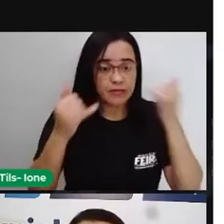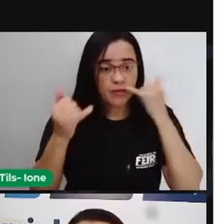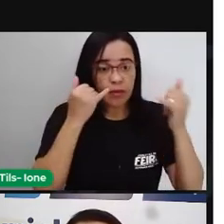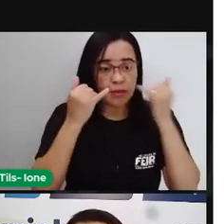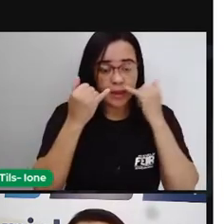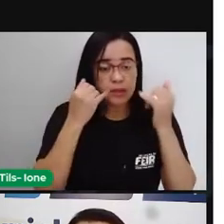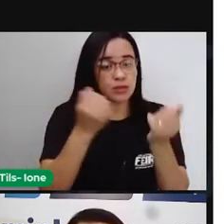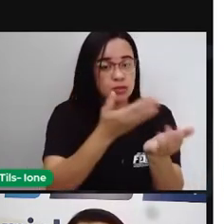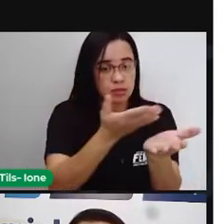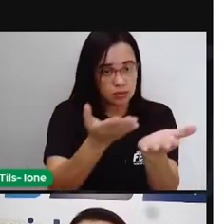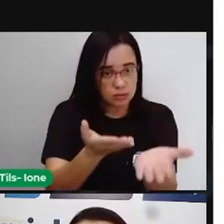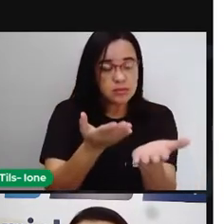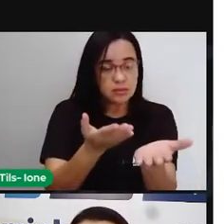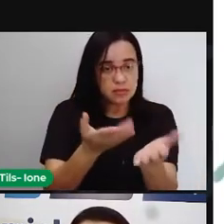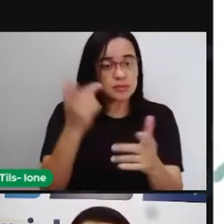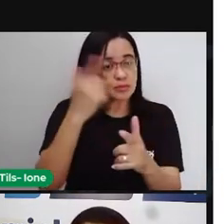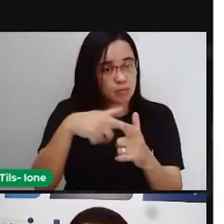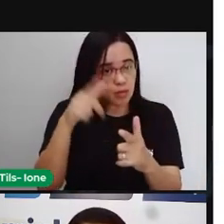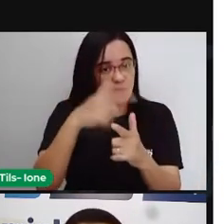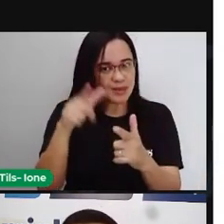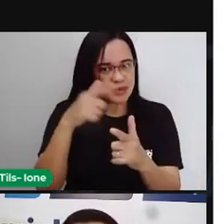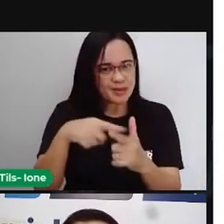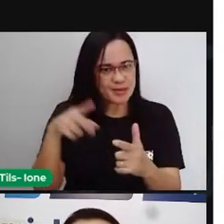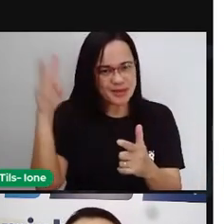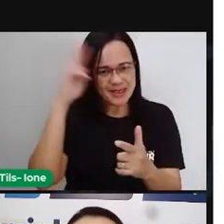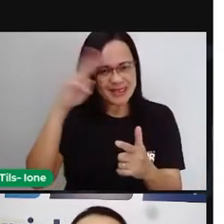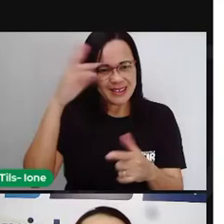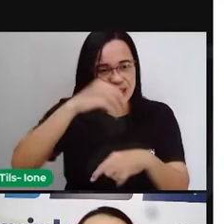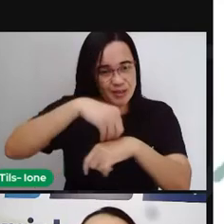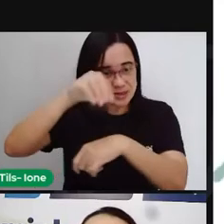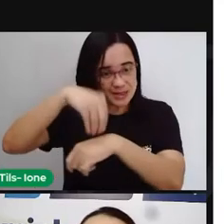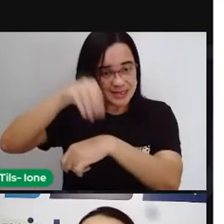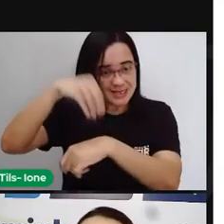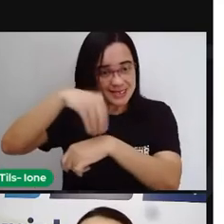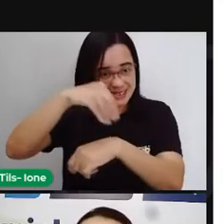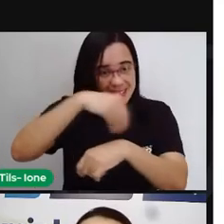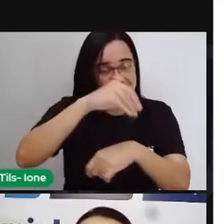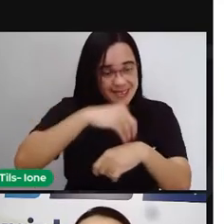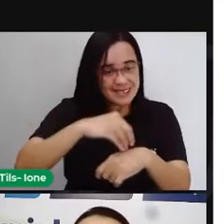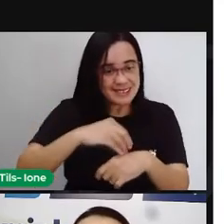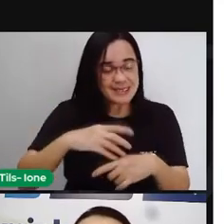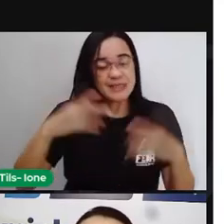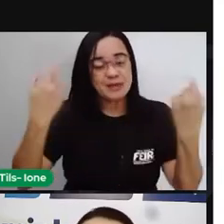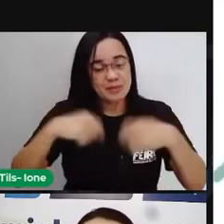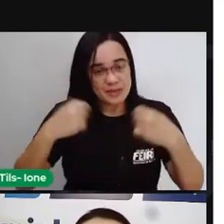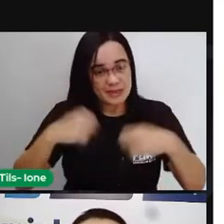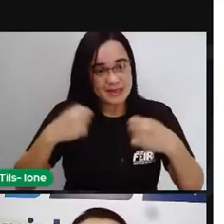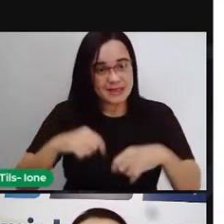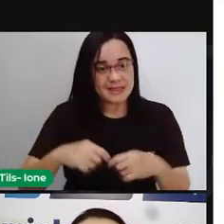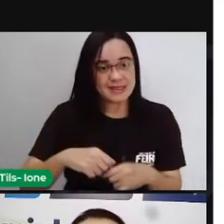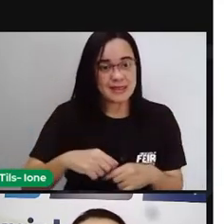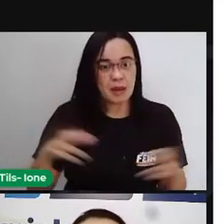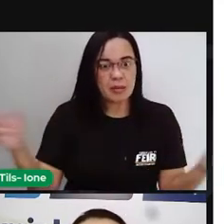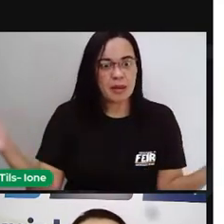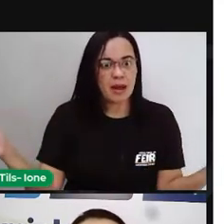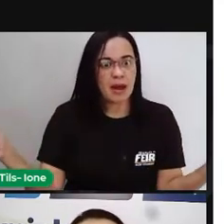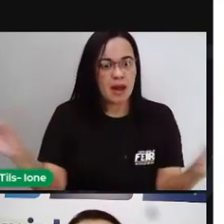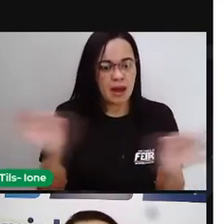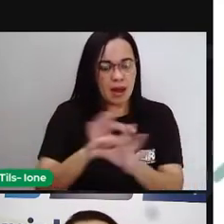foram dadas pelo problema. Lembra lá das dicas que a Pro falou sobre a resolução de problemas de situações, não é?